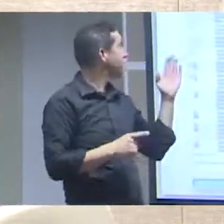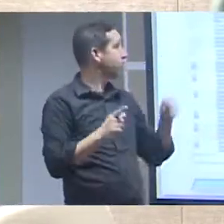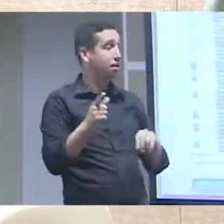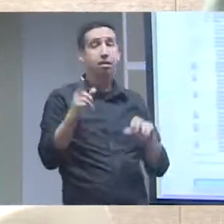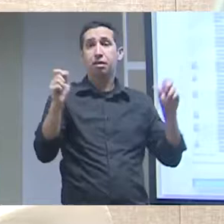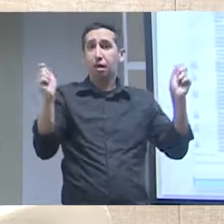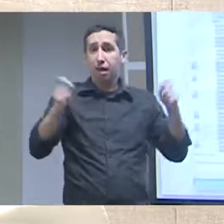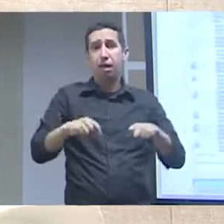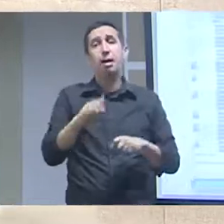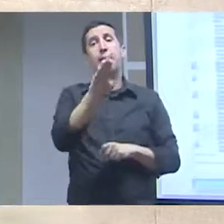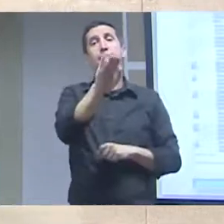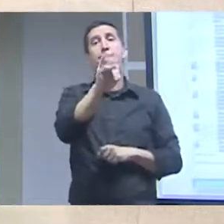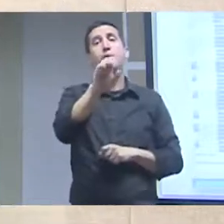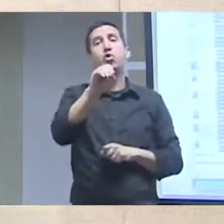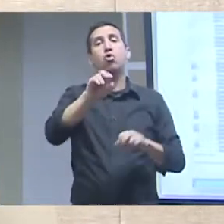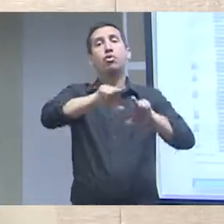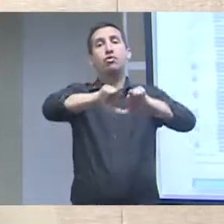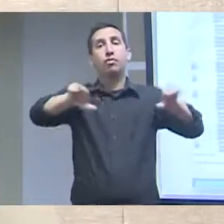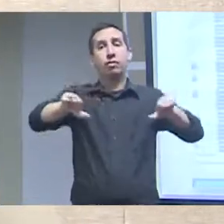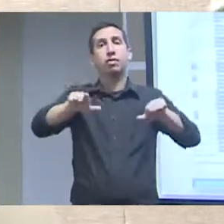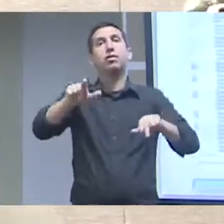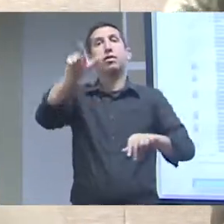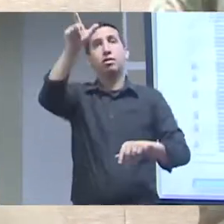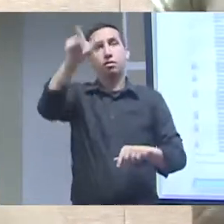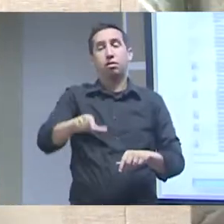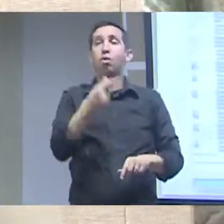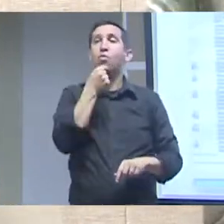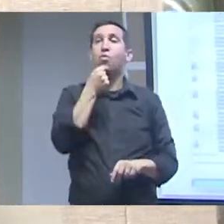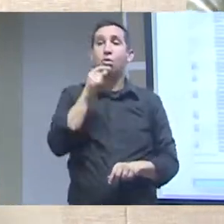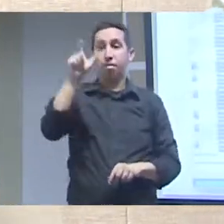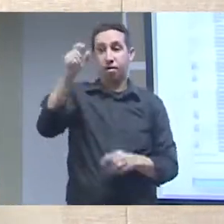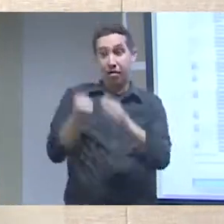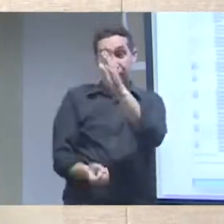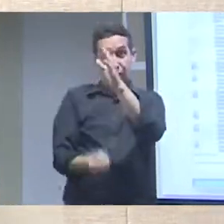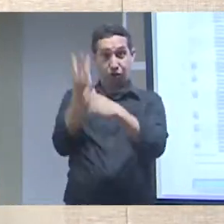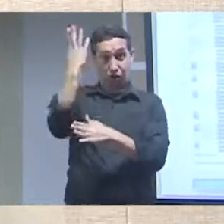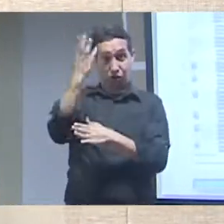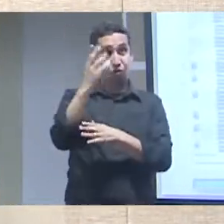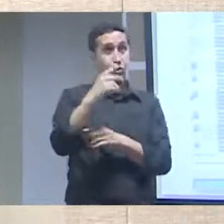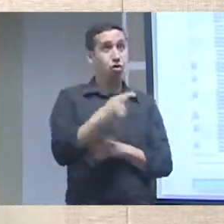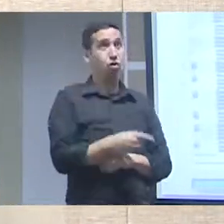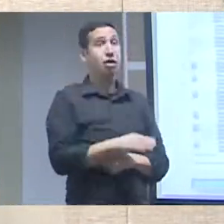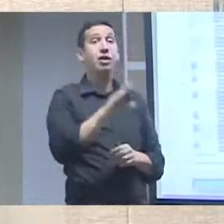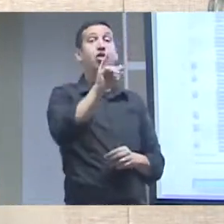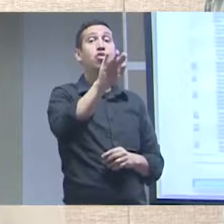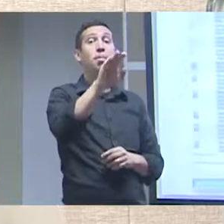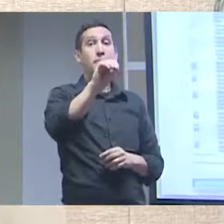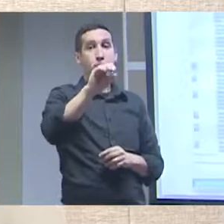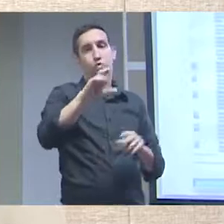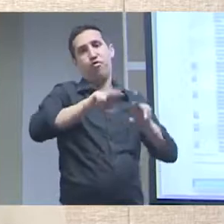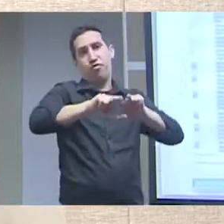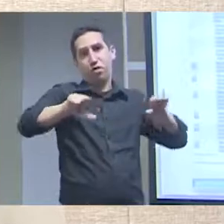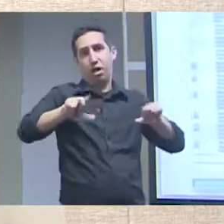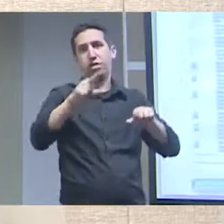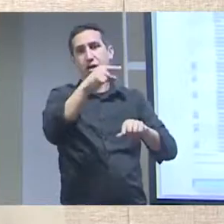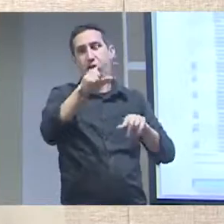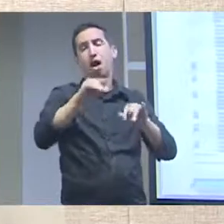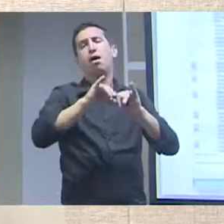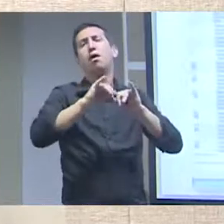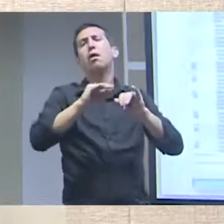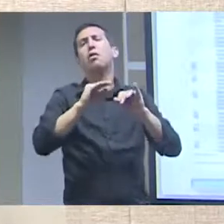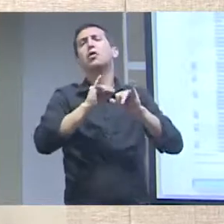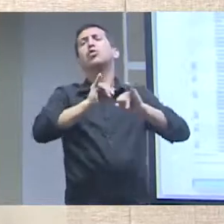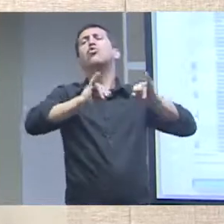também são outros computadores outros sistemas e essa ferramenta é bem específica para